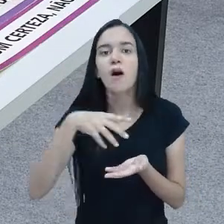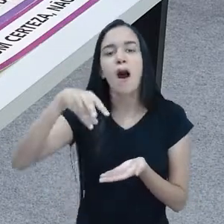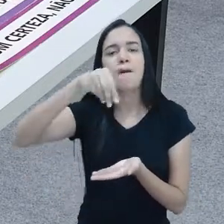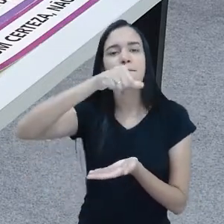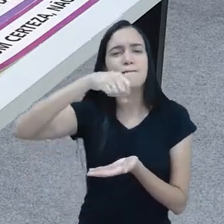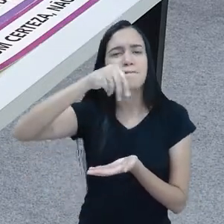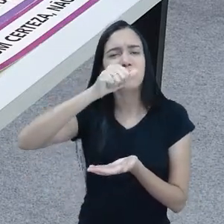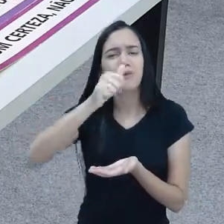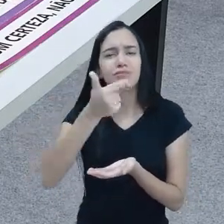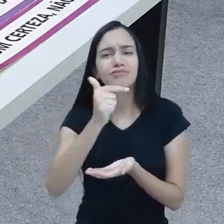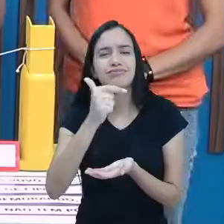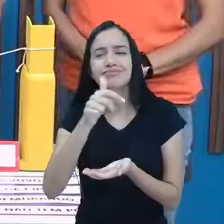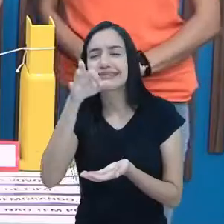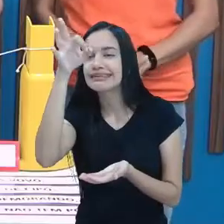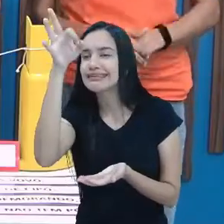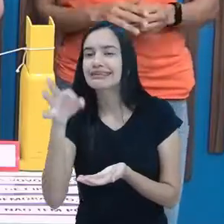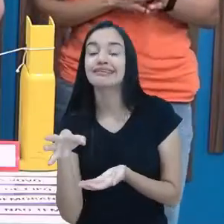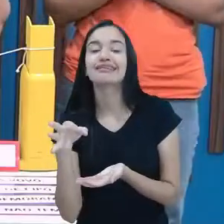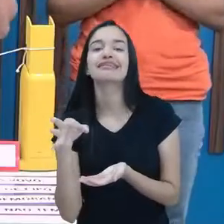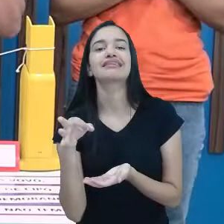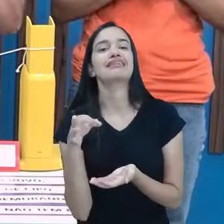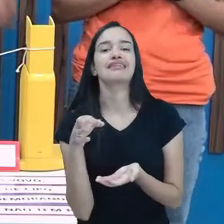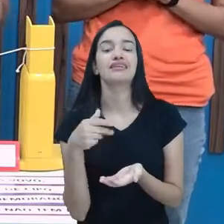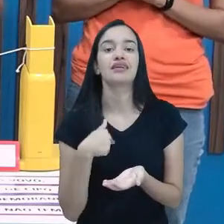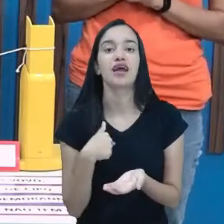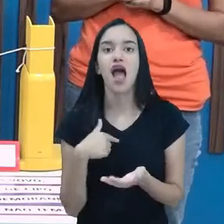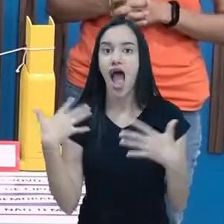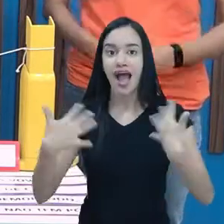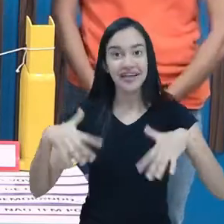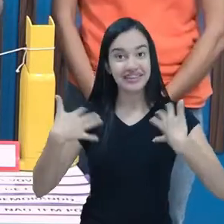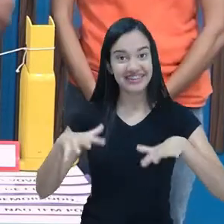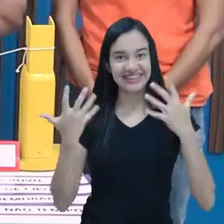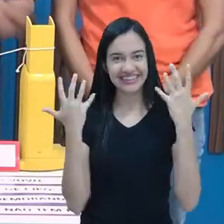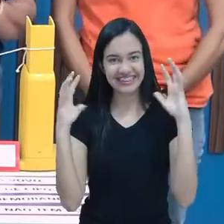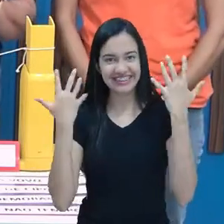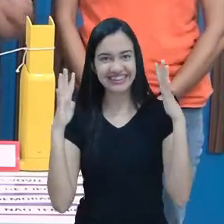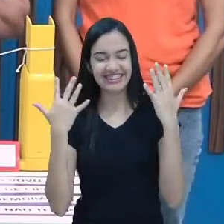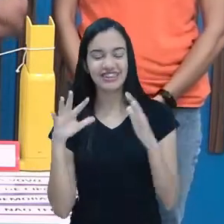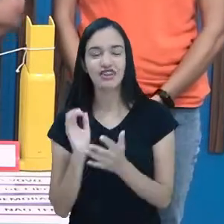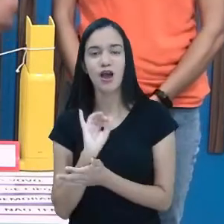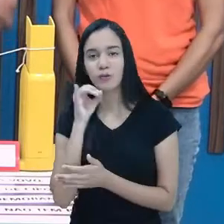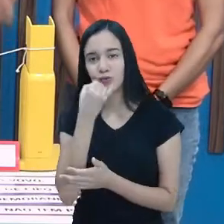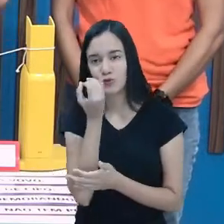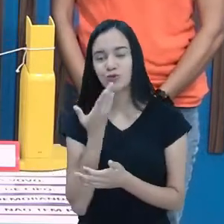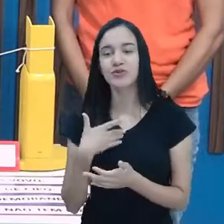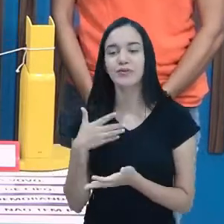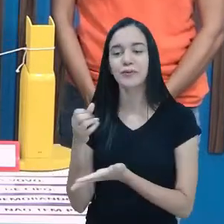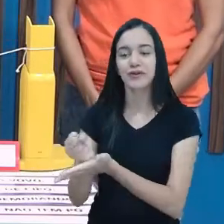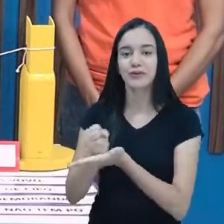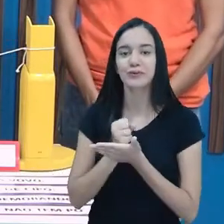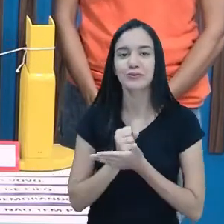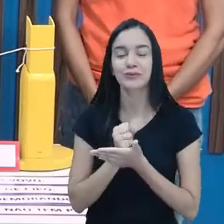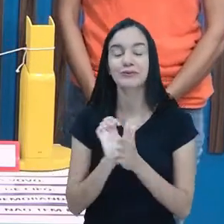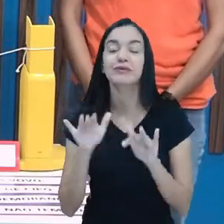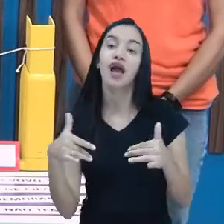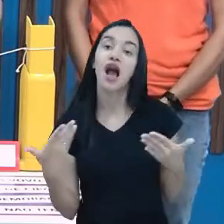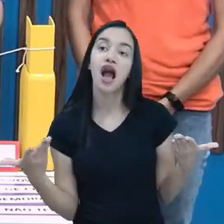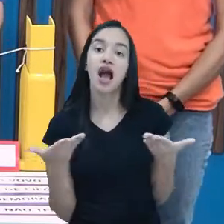certeza não tem pó. Eita, agora, ó. Eita, a professora Josi me ajudou. Mas vamos lá para a macaca, não é